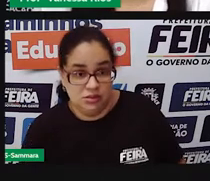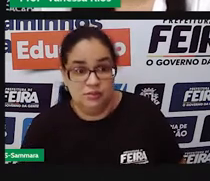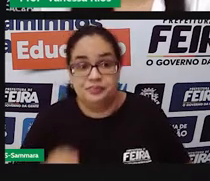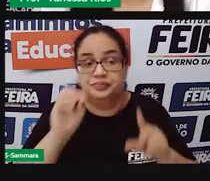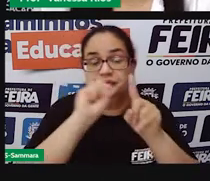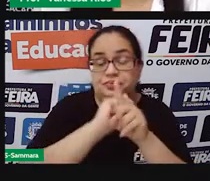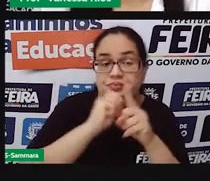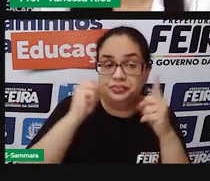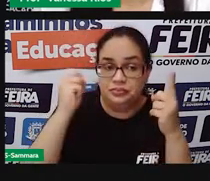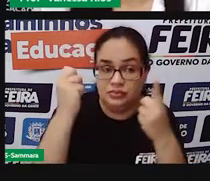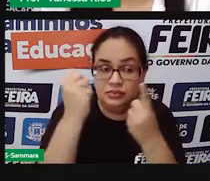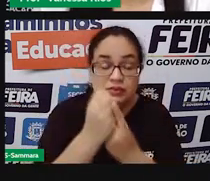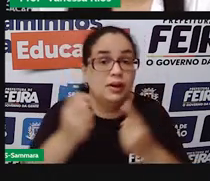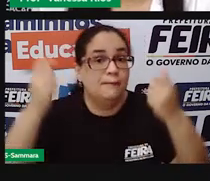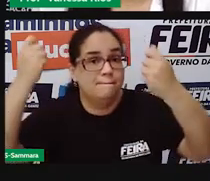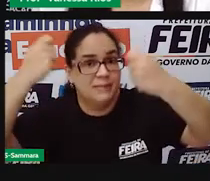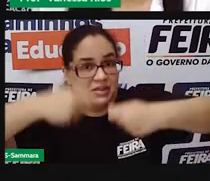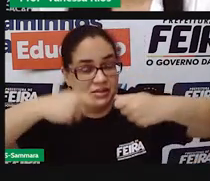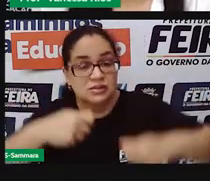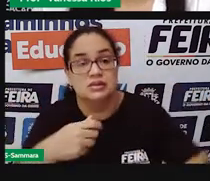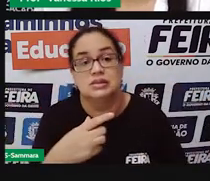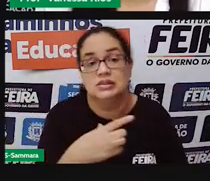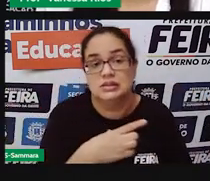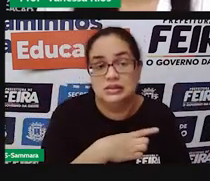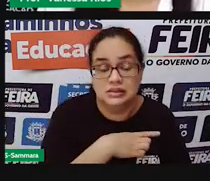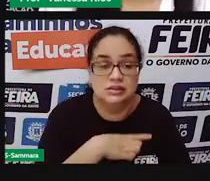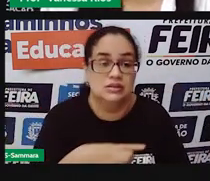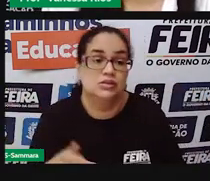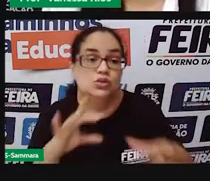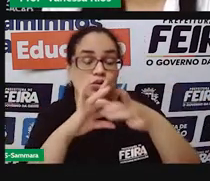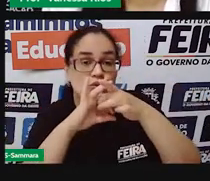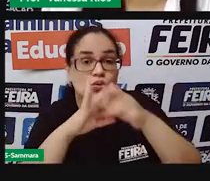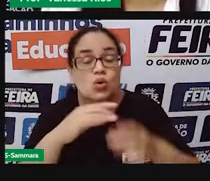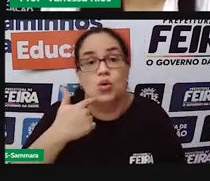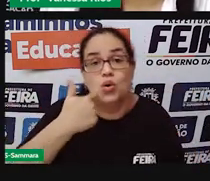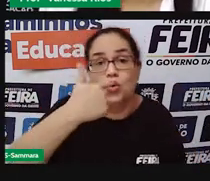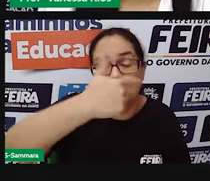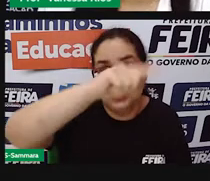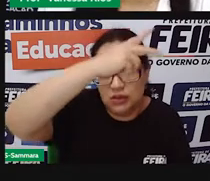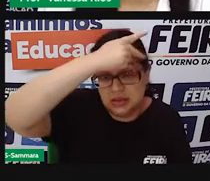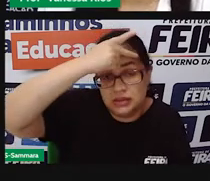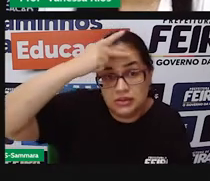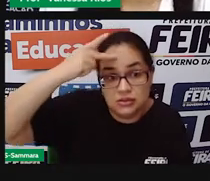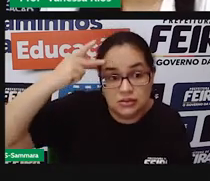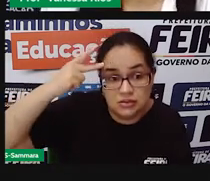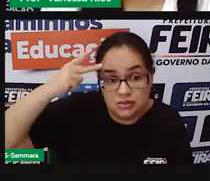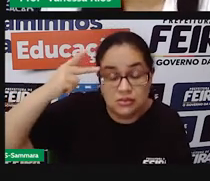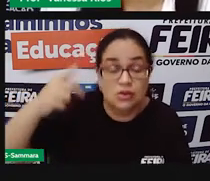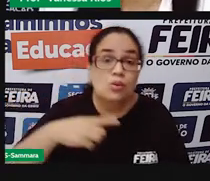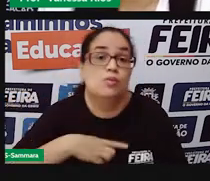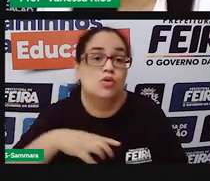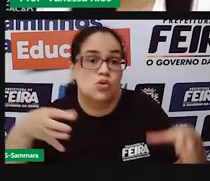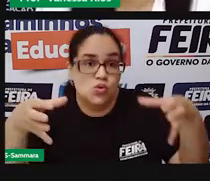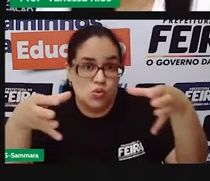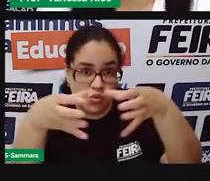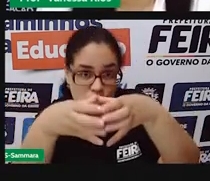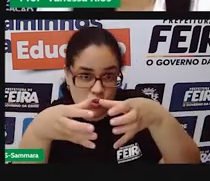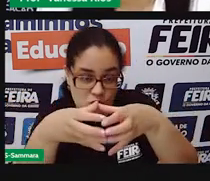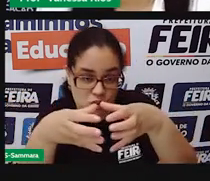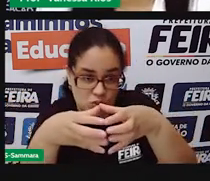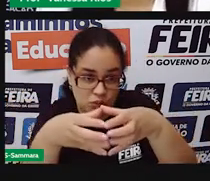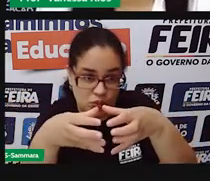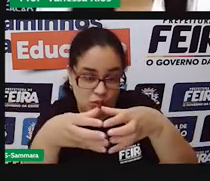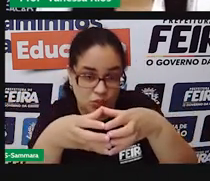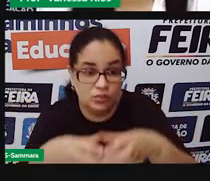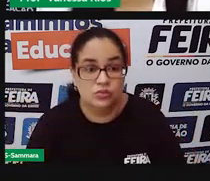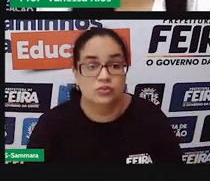que necessita estar se relacionando com outras pessoas, e que formam grupos, e esses grupos